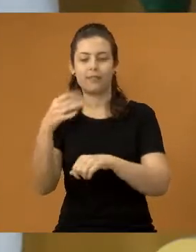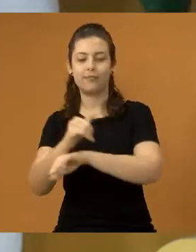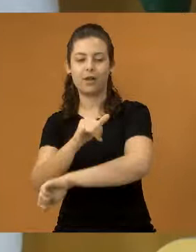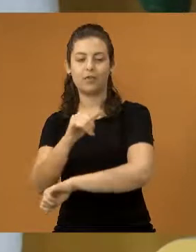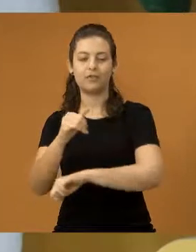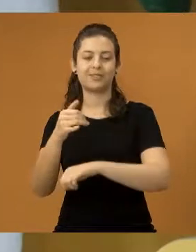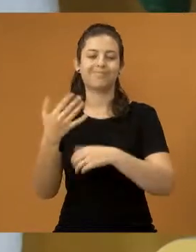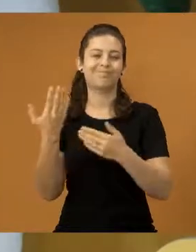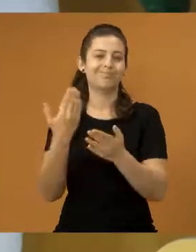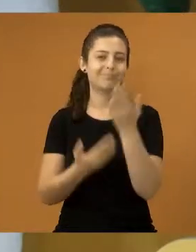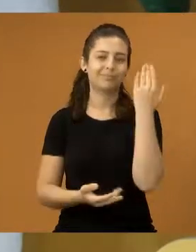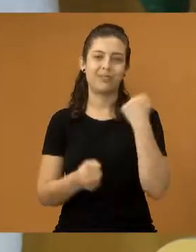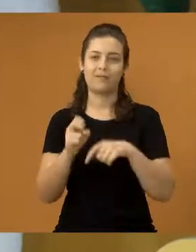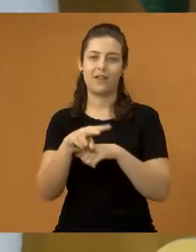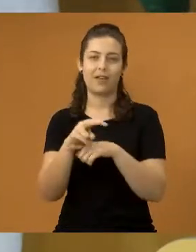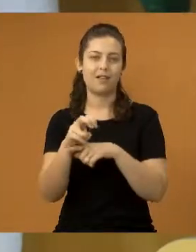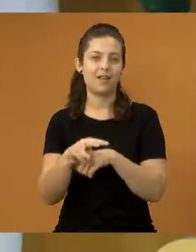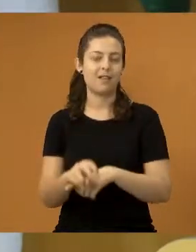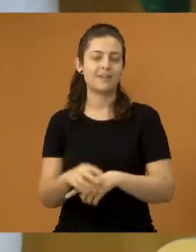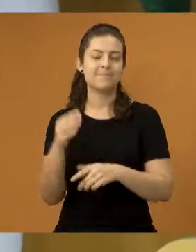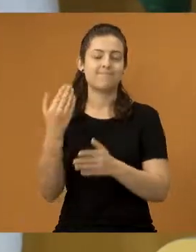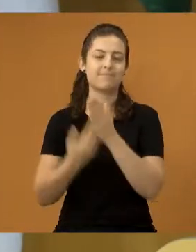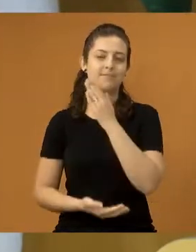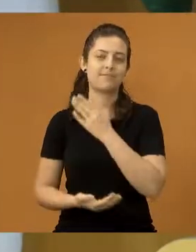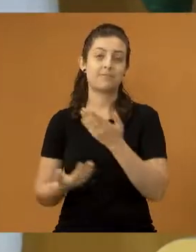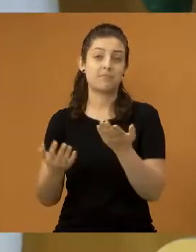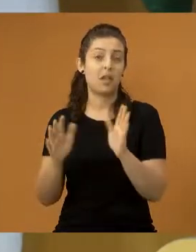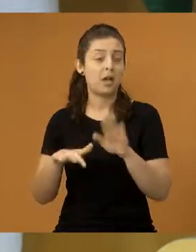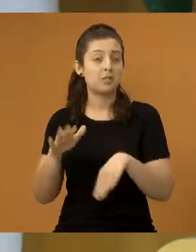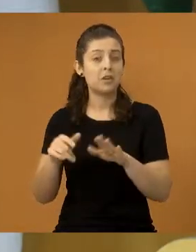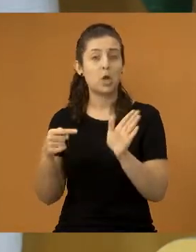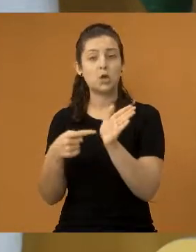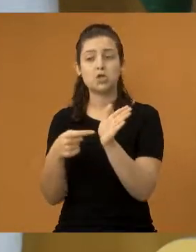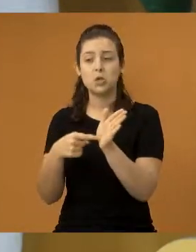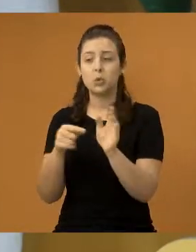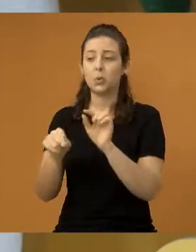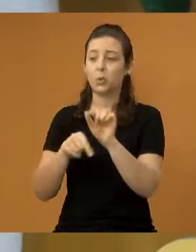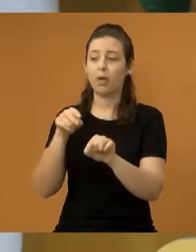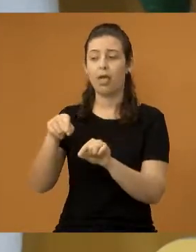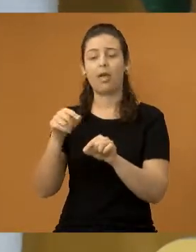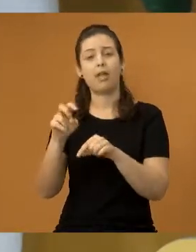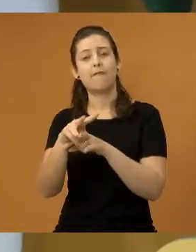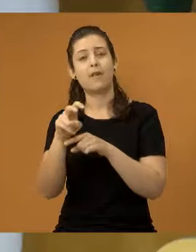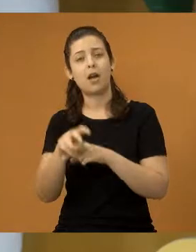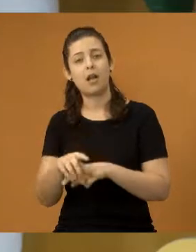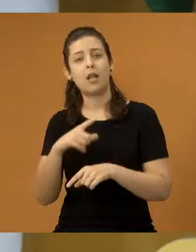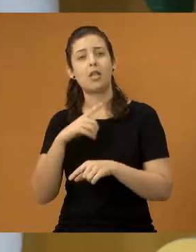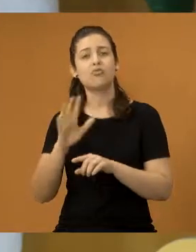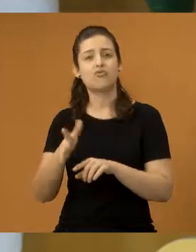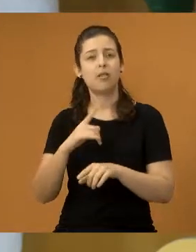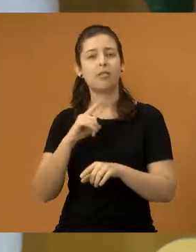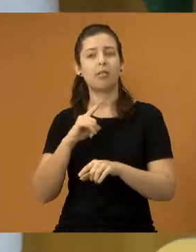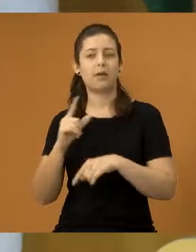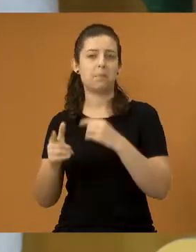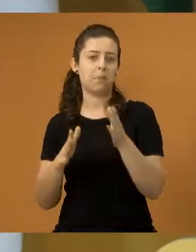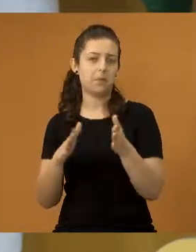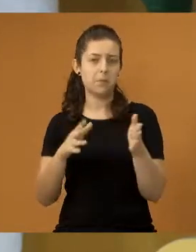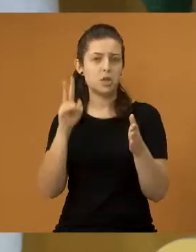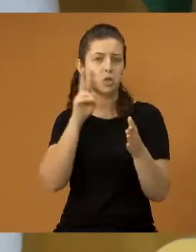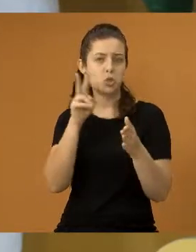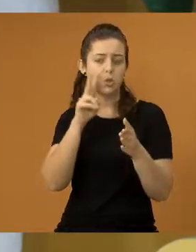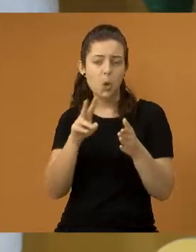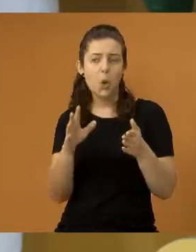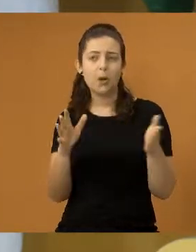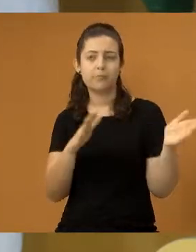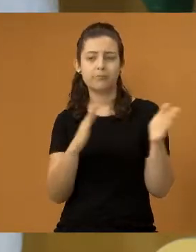não, e a gente acaba perdendo esse número de consultas. Pude até fazer uma indicação que essas vagas, já que é meio histórico esse